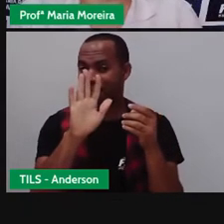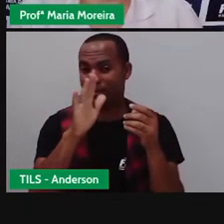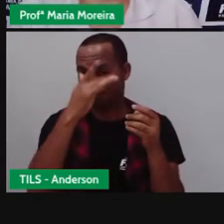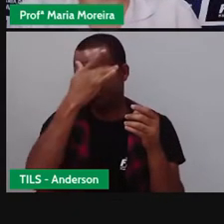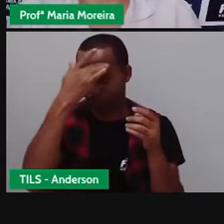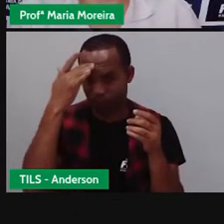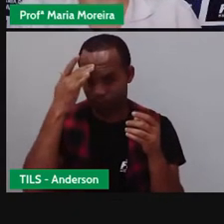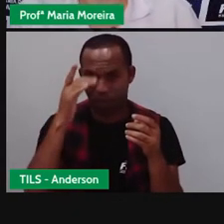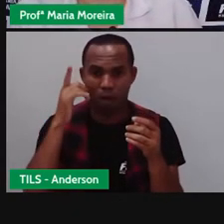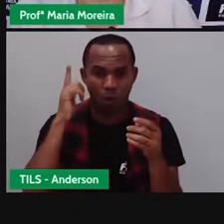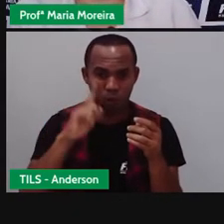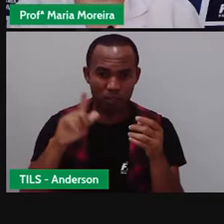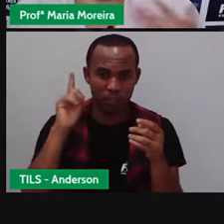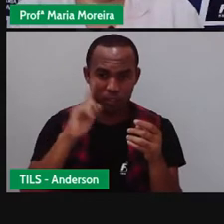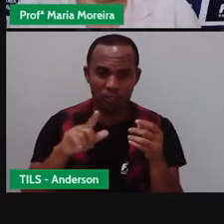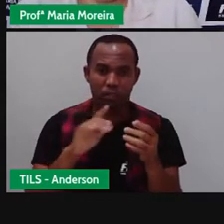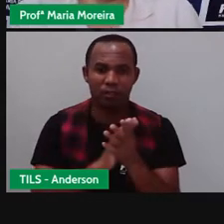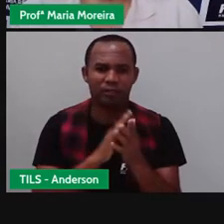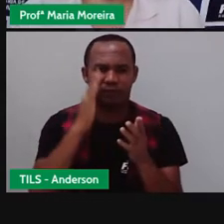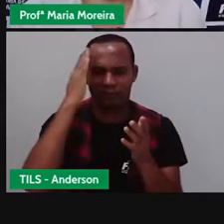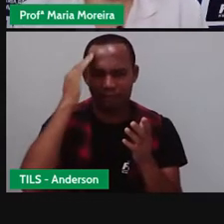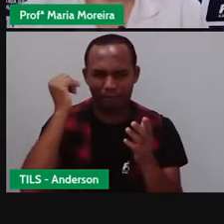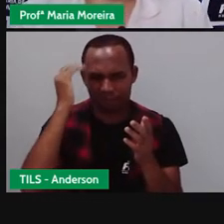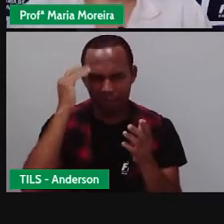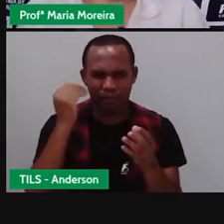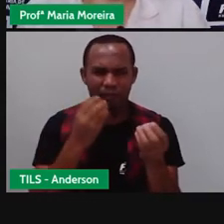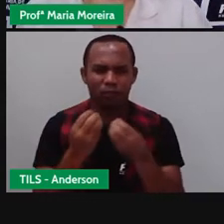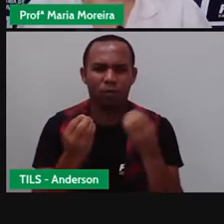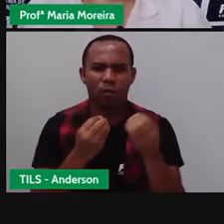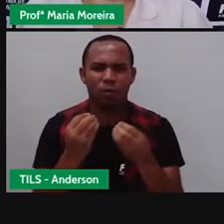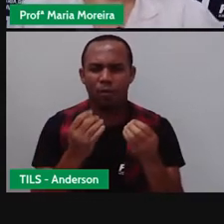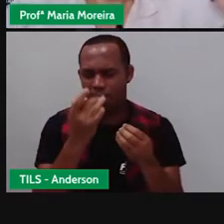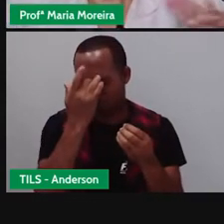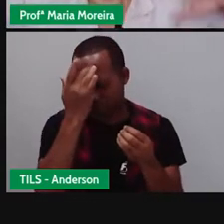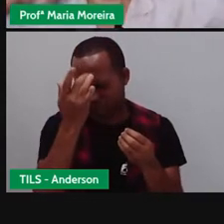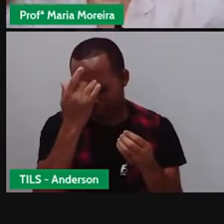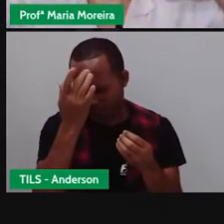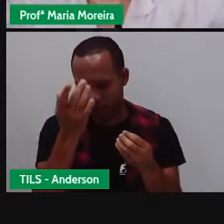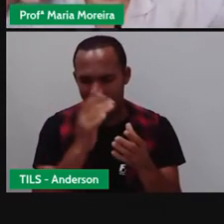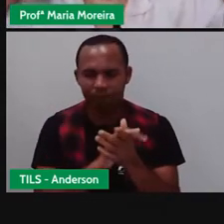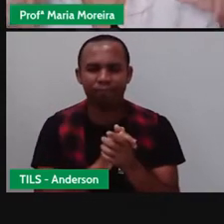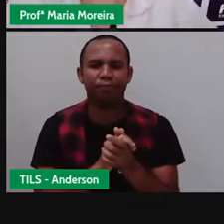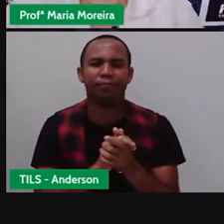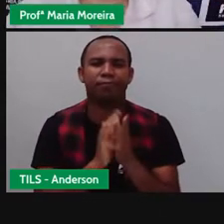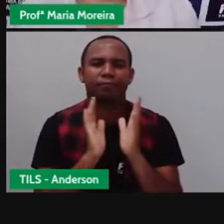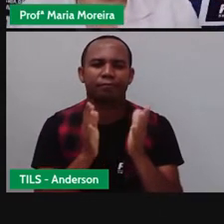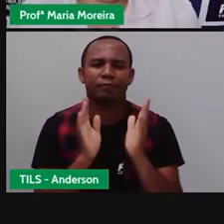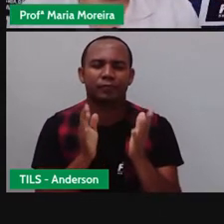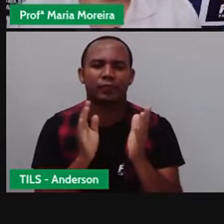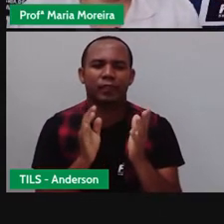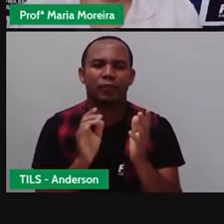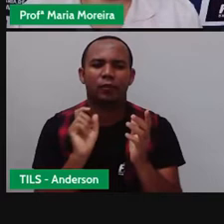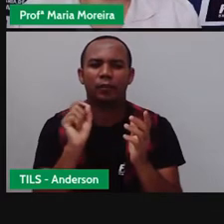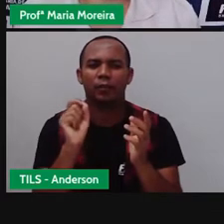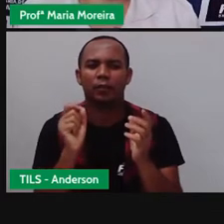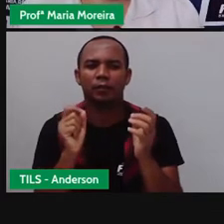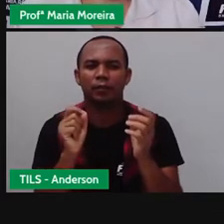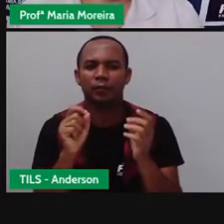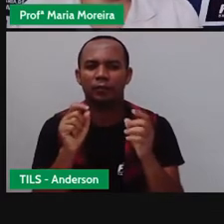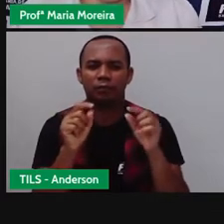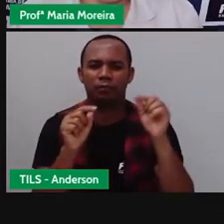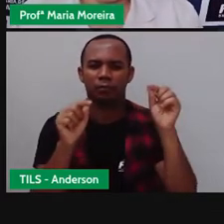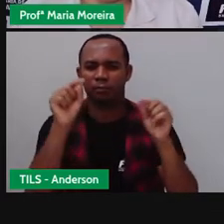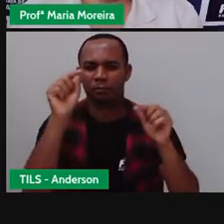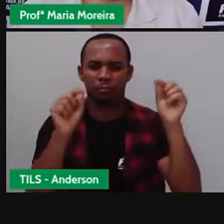que estava lá na torre, né? Ela já sabia do que se tratava e era muito mais fácil posicionar os braços aí do